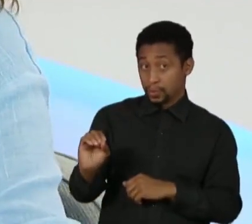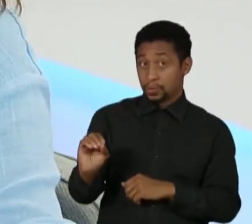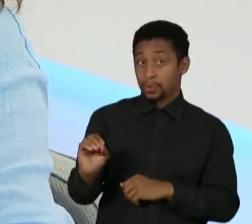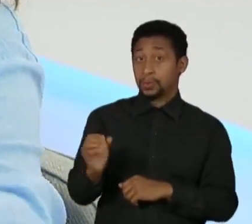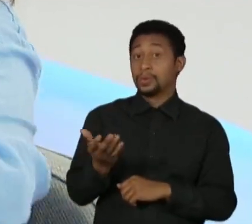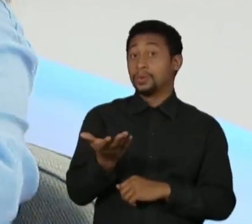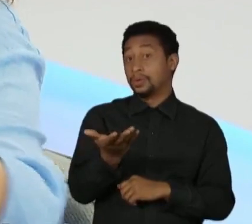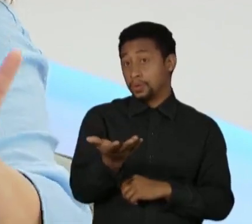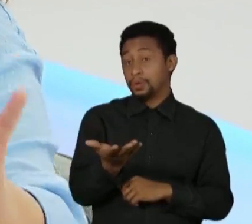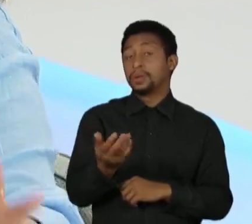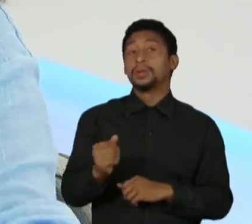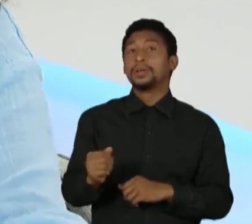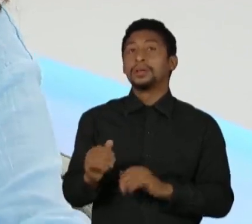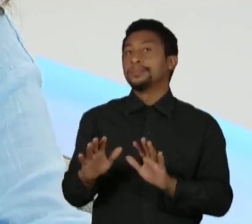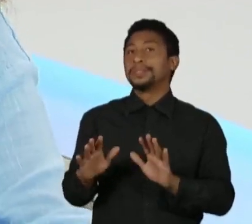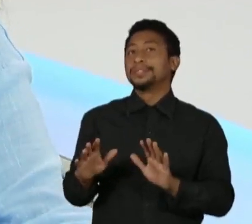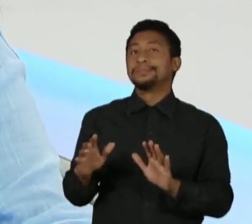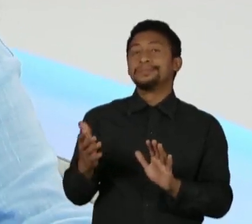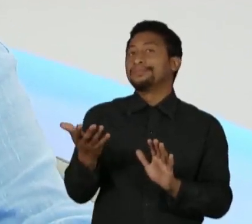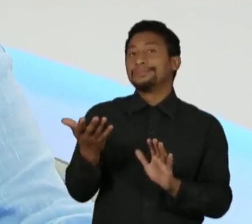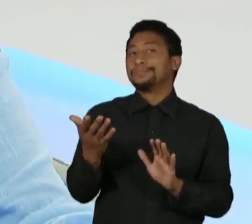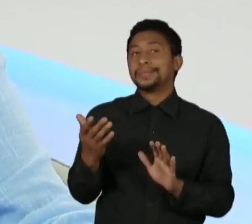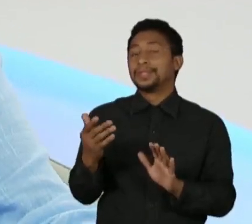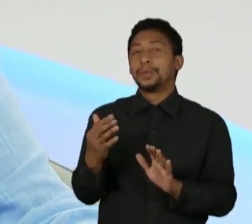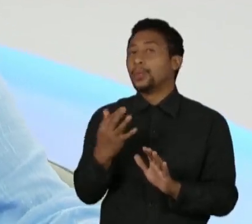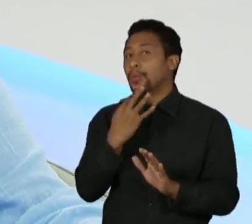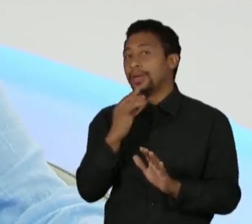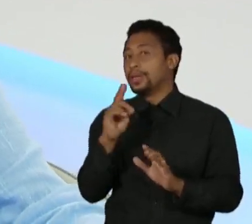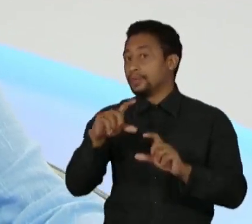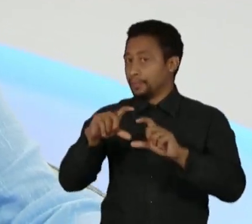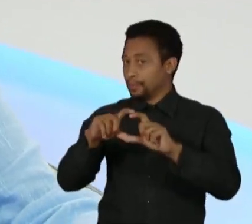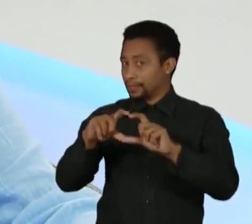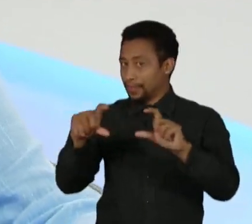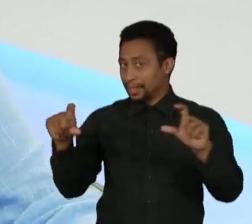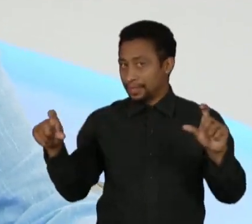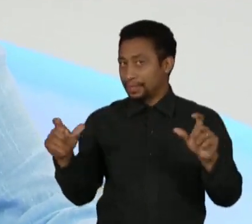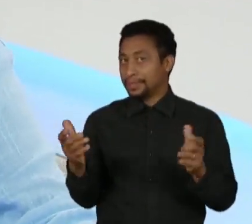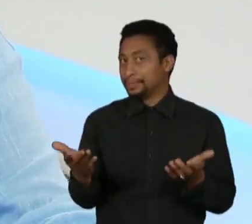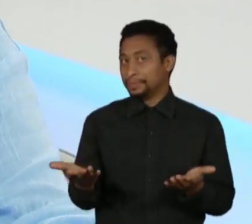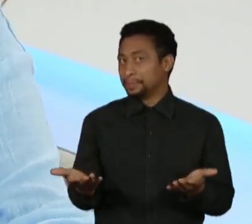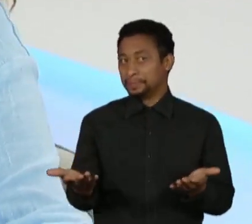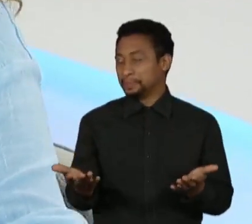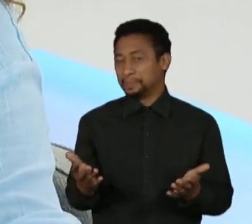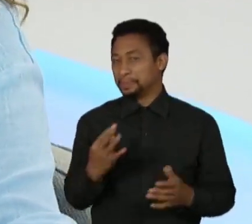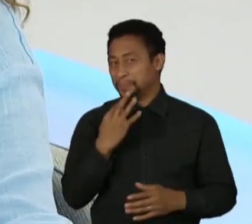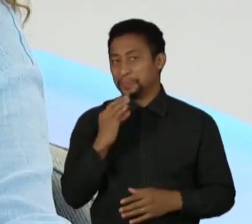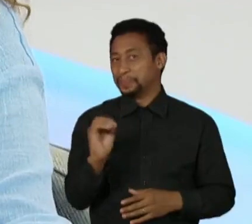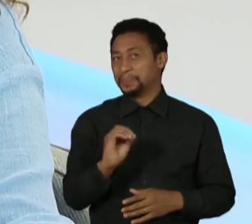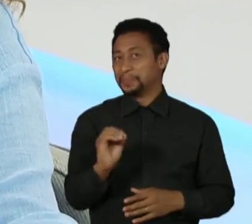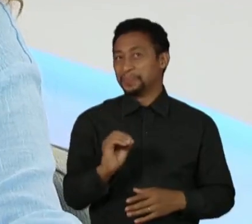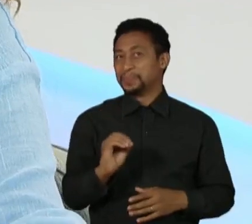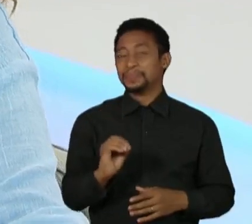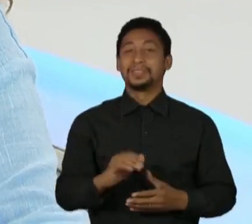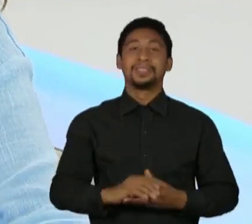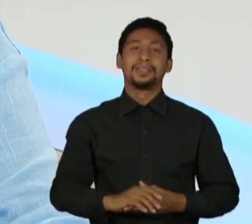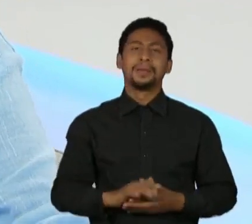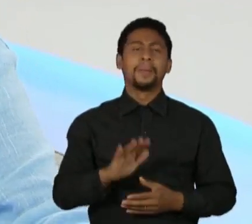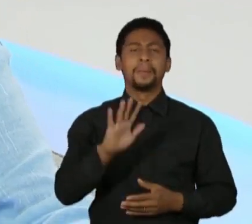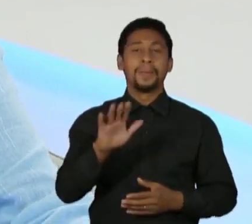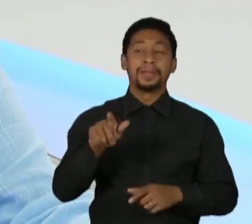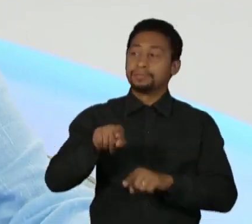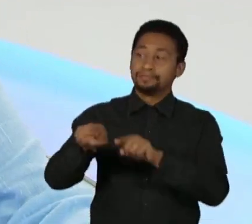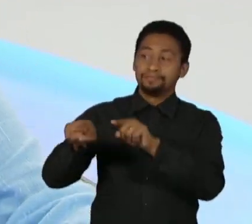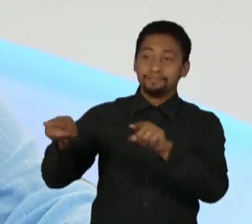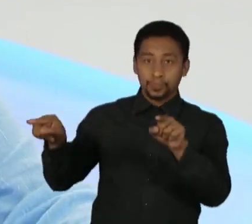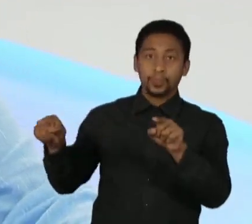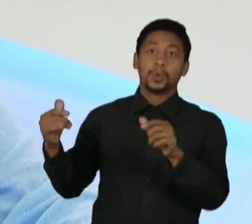quero que as pessoas grifem nenhuma frase. Nossa! Mas elas me dizem. Mas elas me contam que